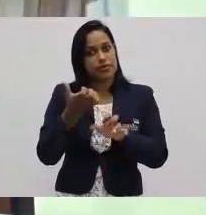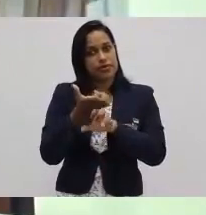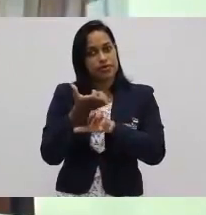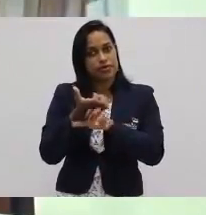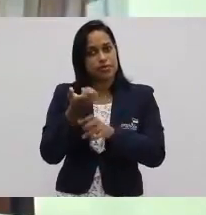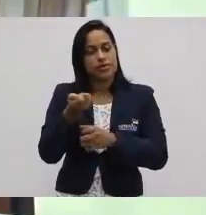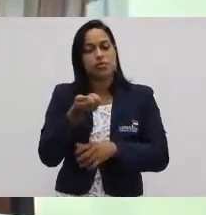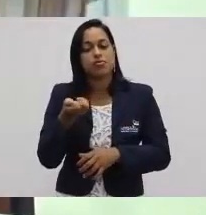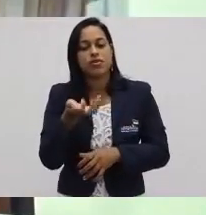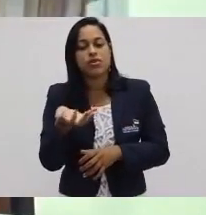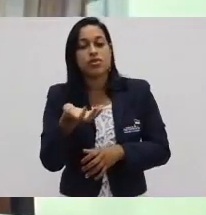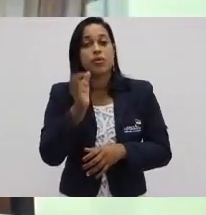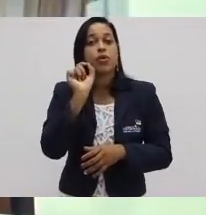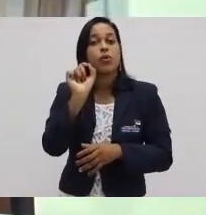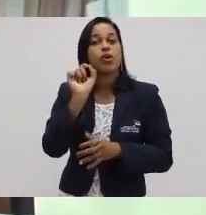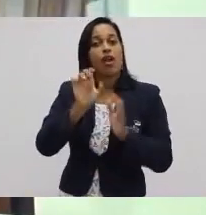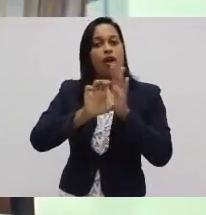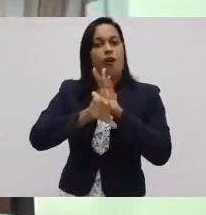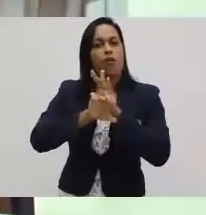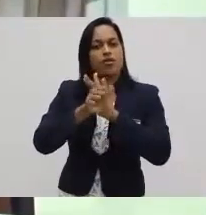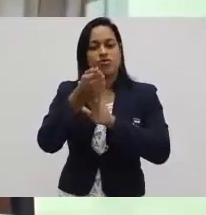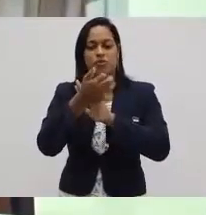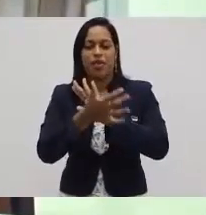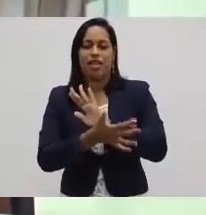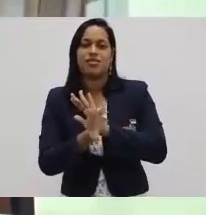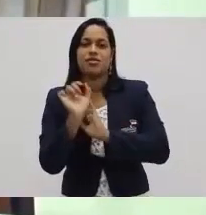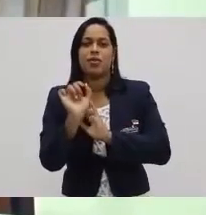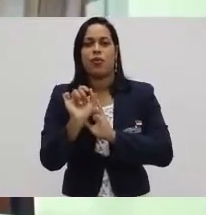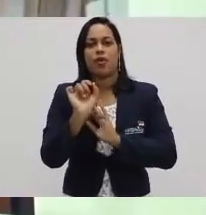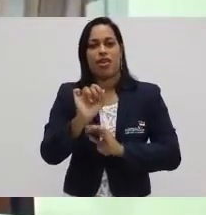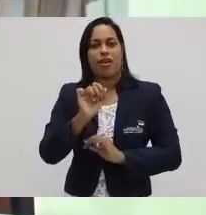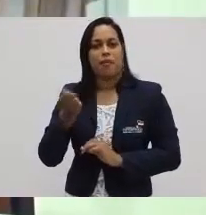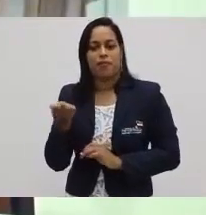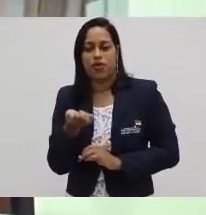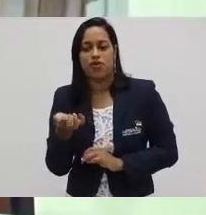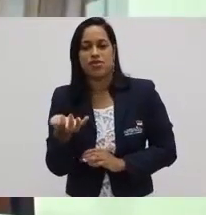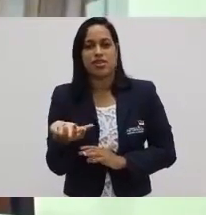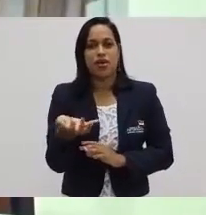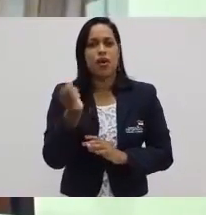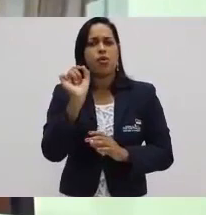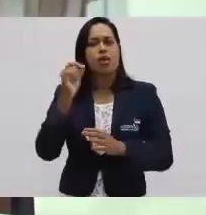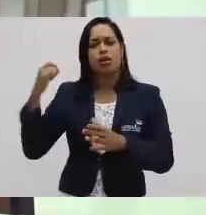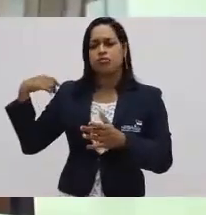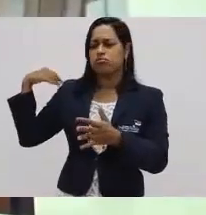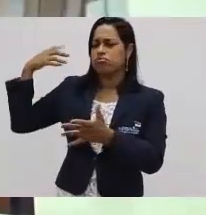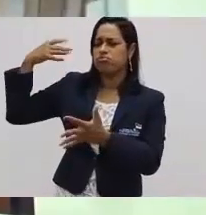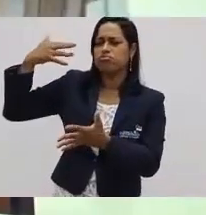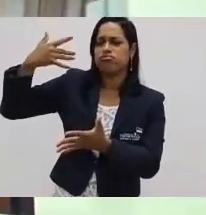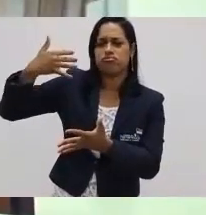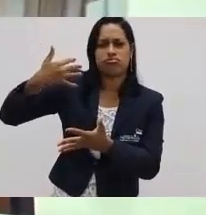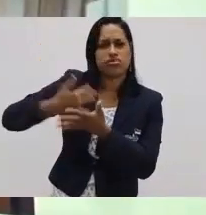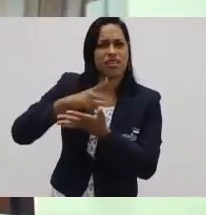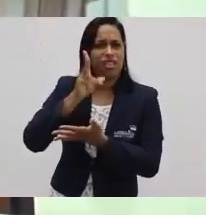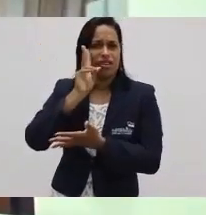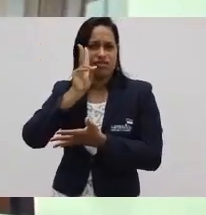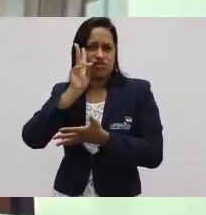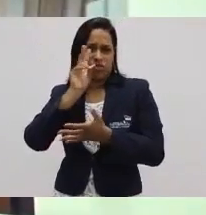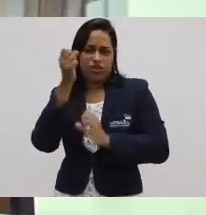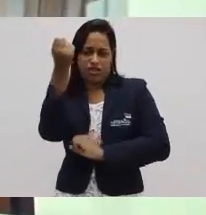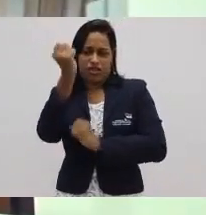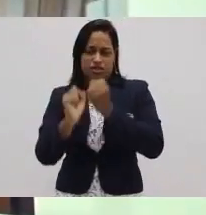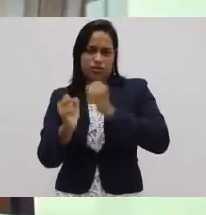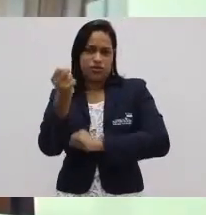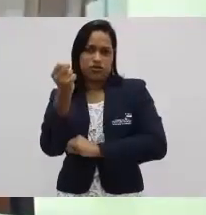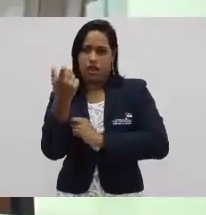e o conceito de produção realmente tem sua evolução histórica ligada à evolução da indústria. Mas não são a mesma coisa.